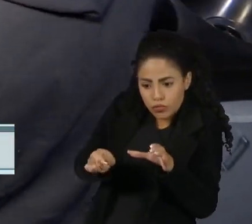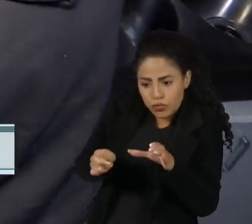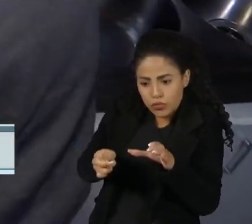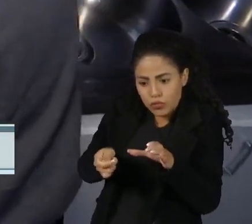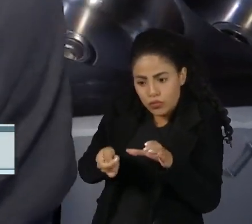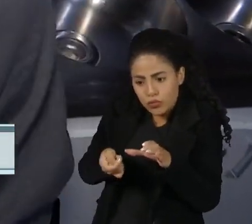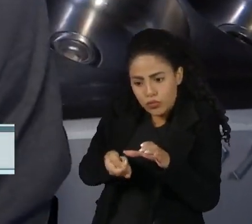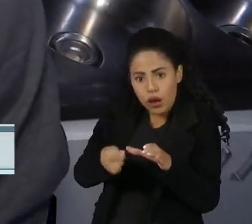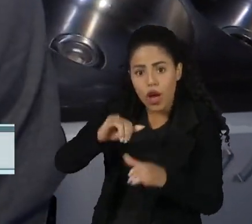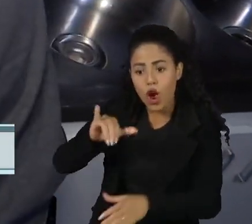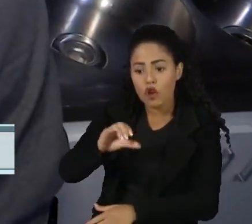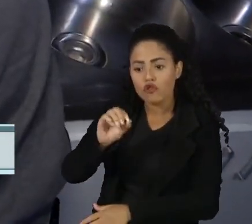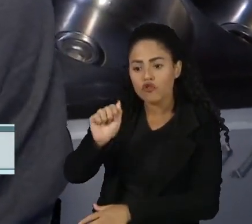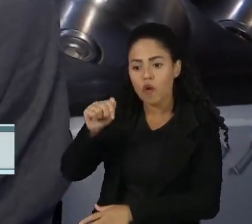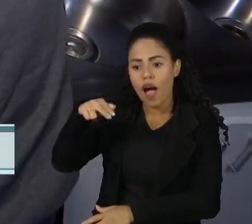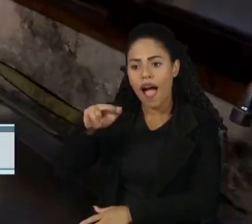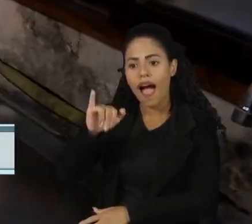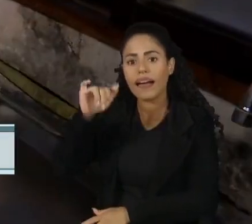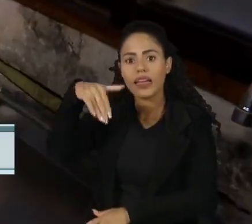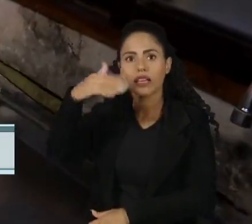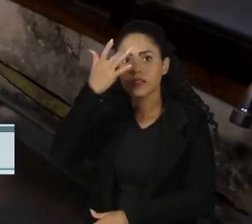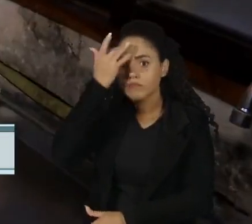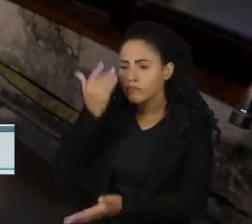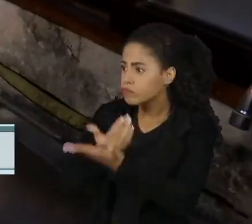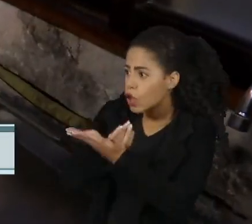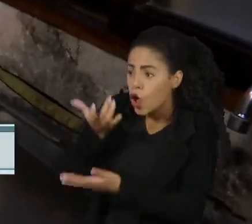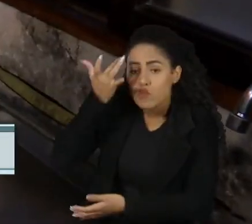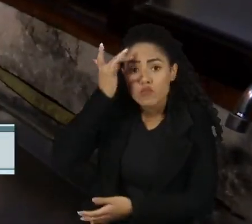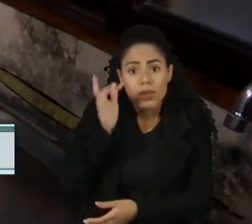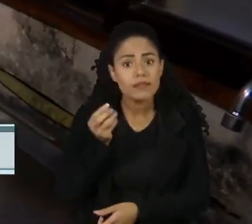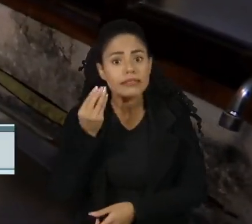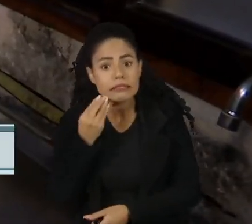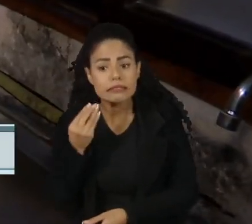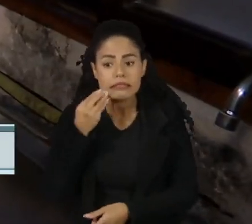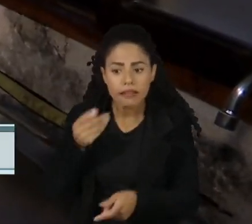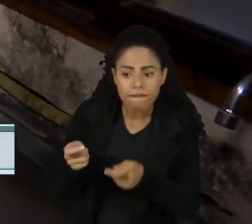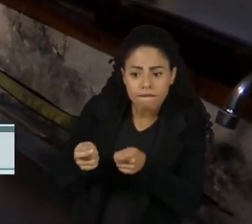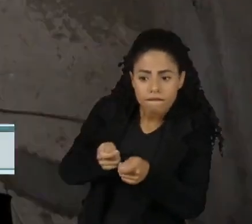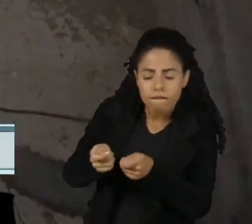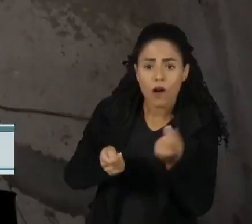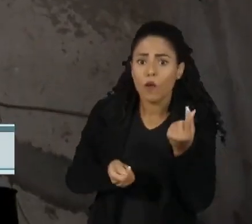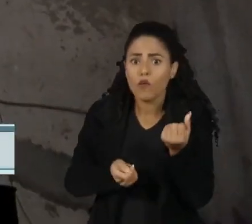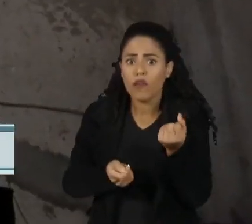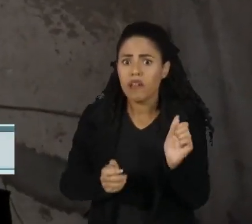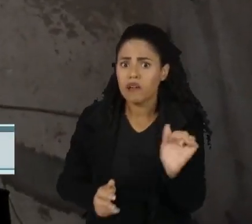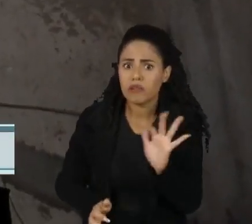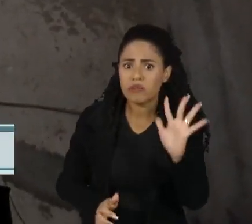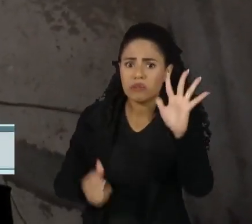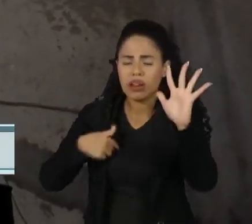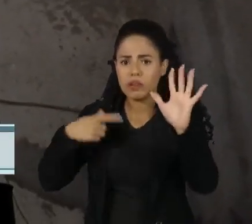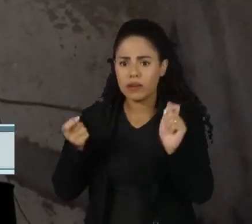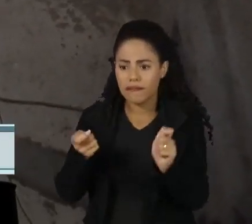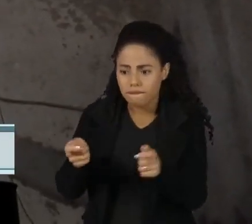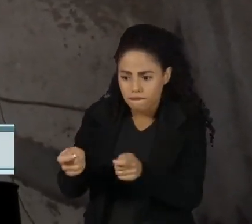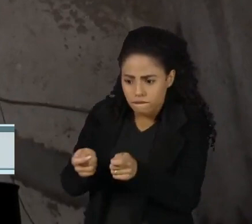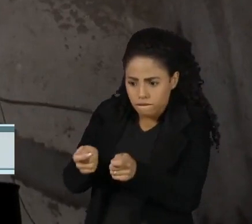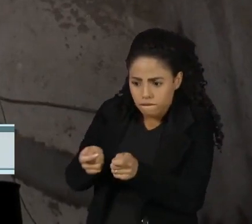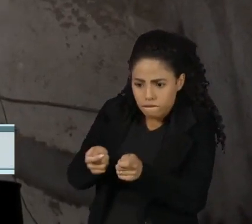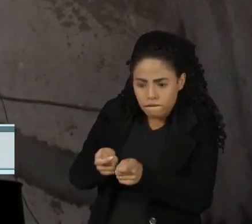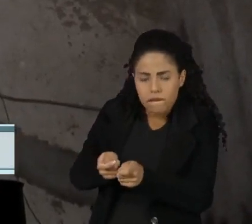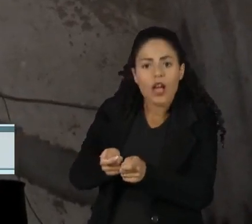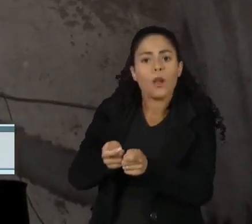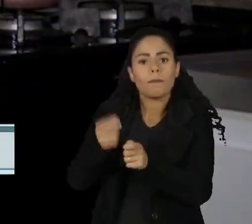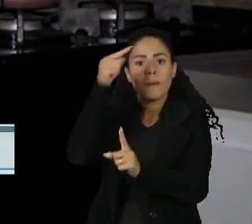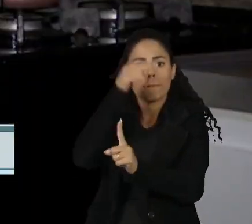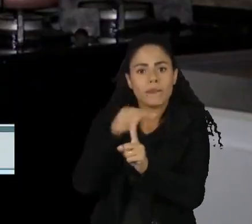O Joaquim nem tem certeza que funciona, mas está tentando. Por causa do preço, ele teve que reduzir o consumo da família